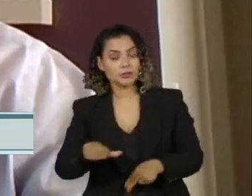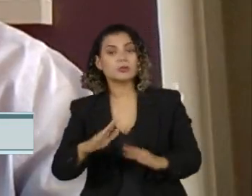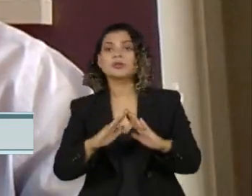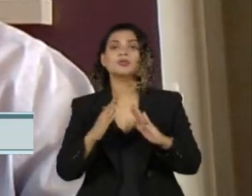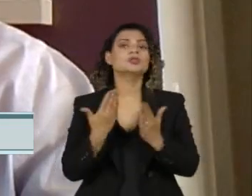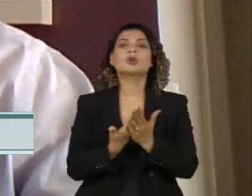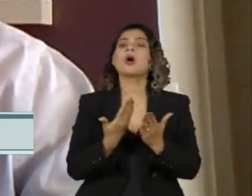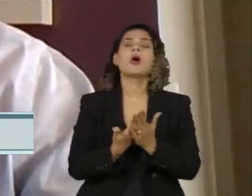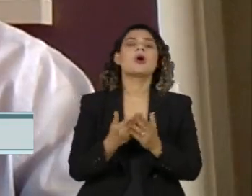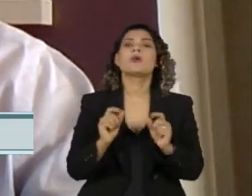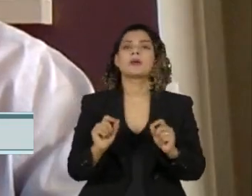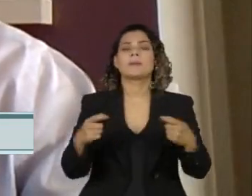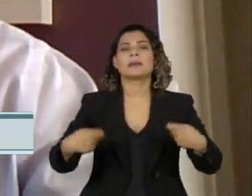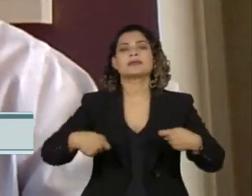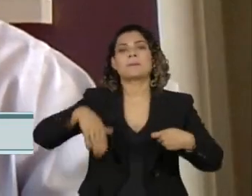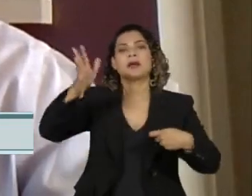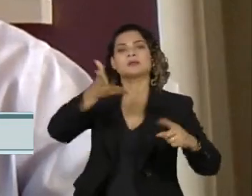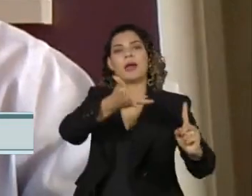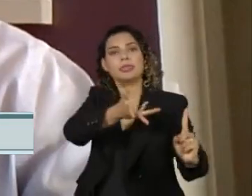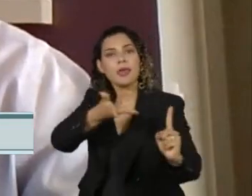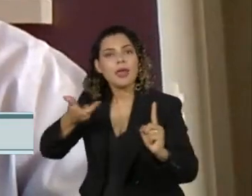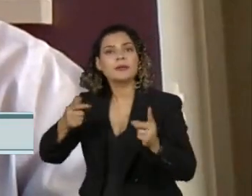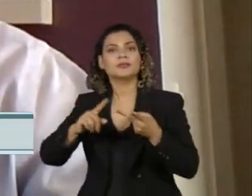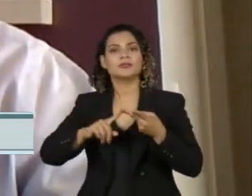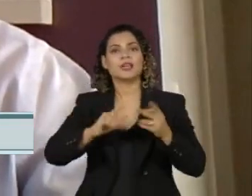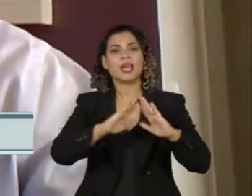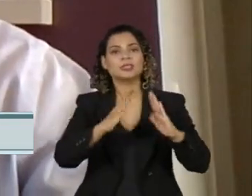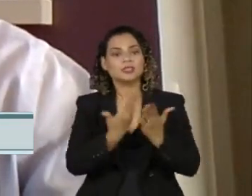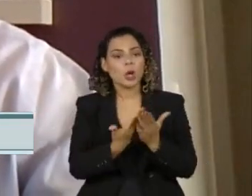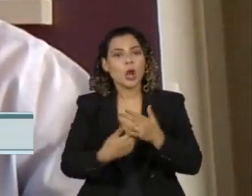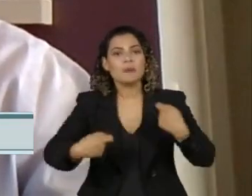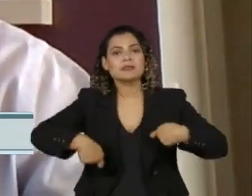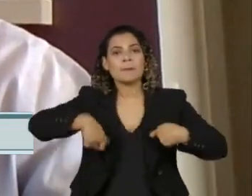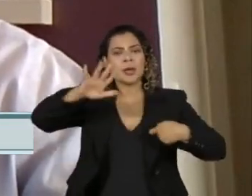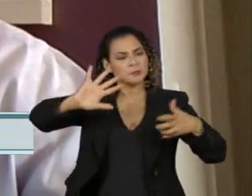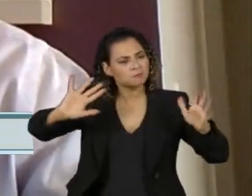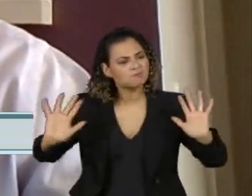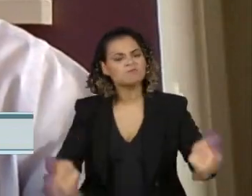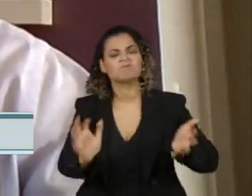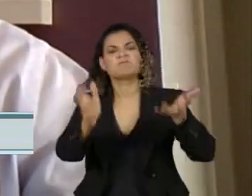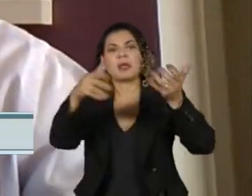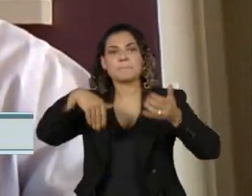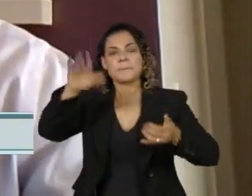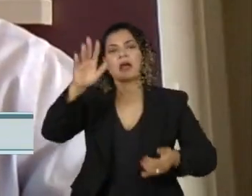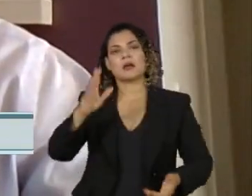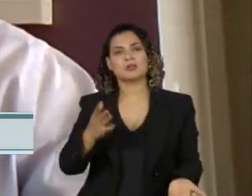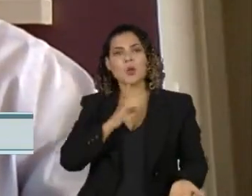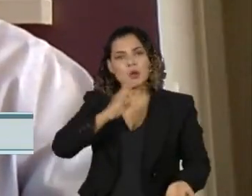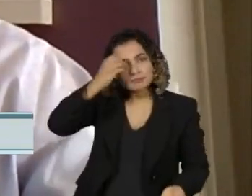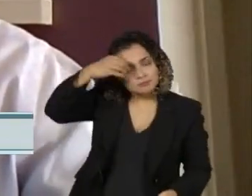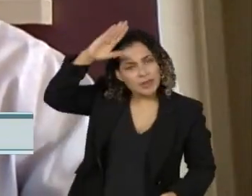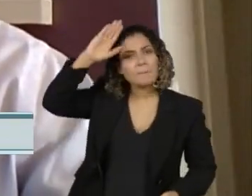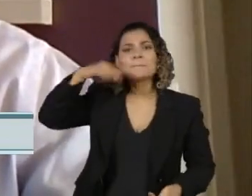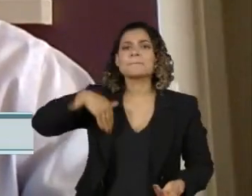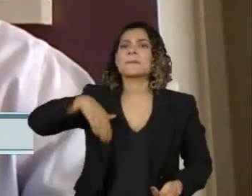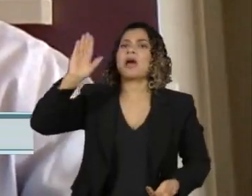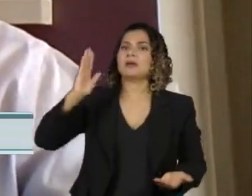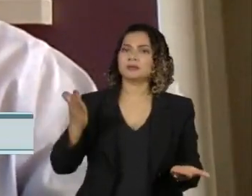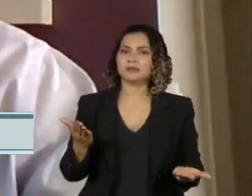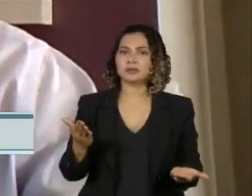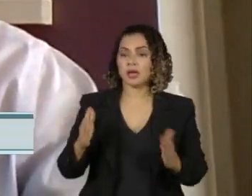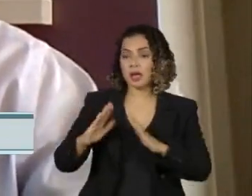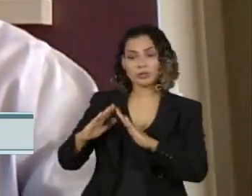disse, ser muito mais atraente. Vamos precisar com que as famílias não terceirizem a